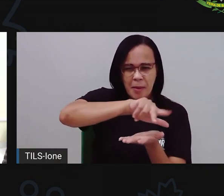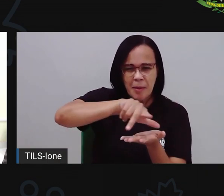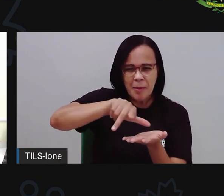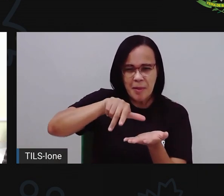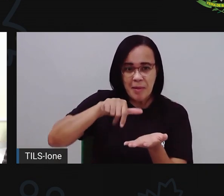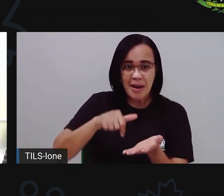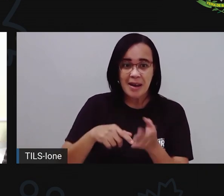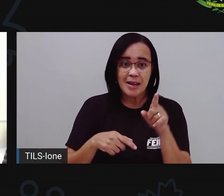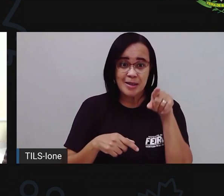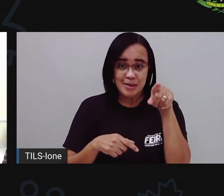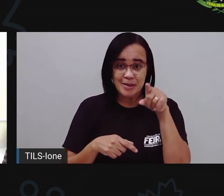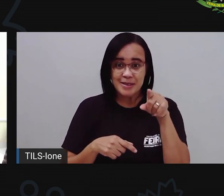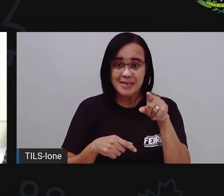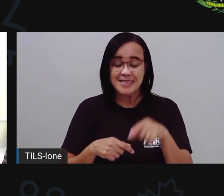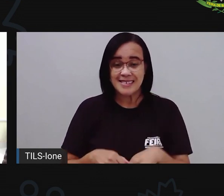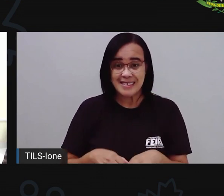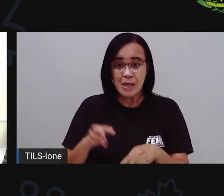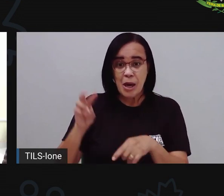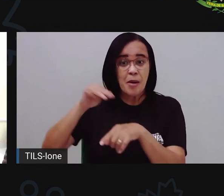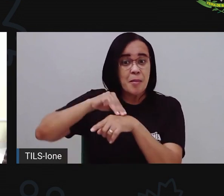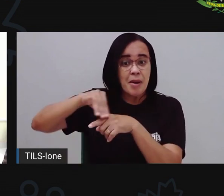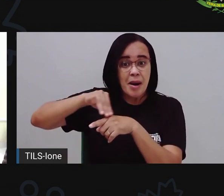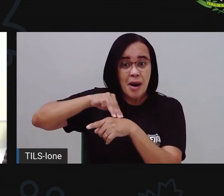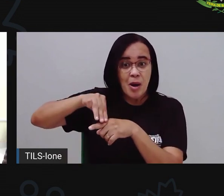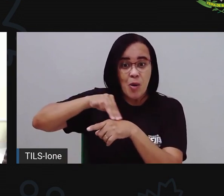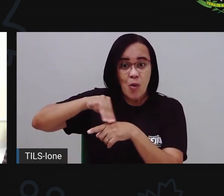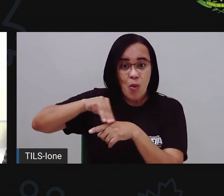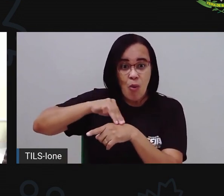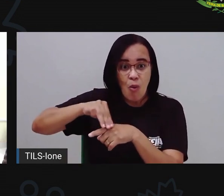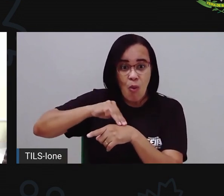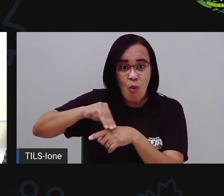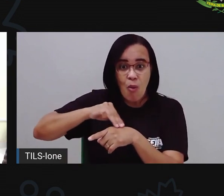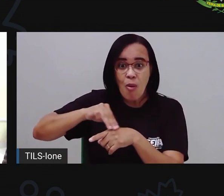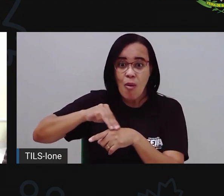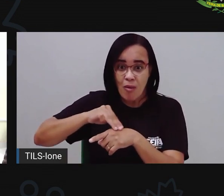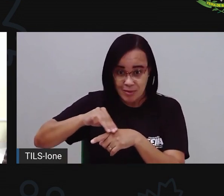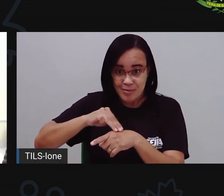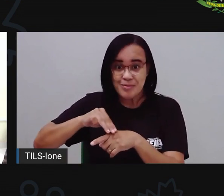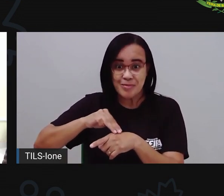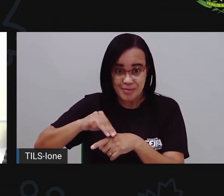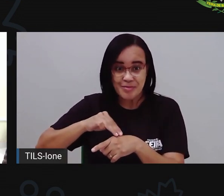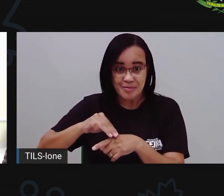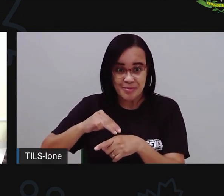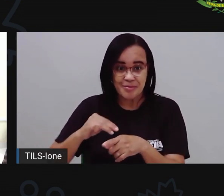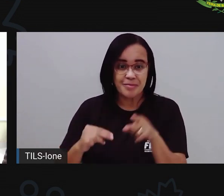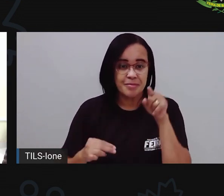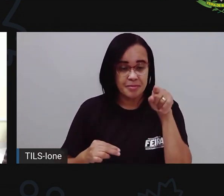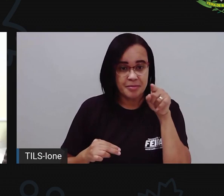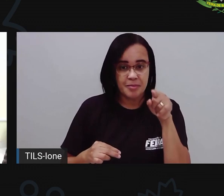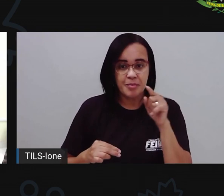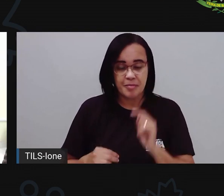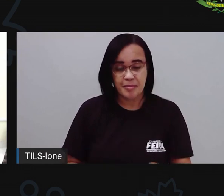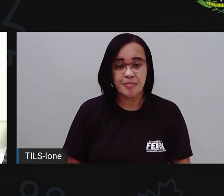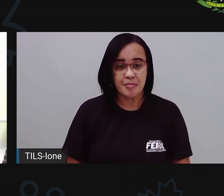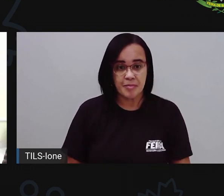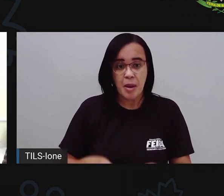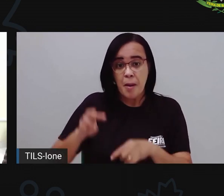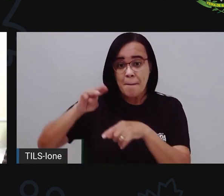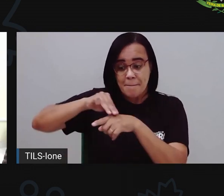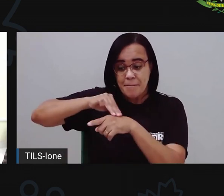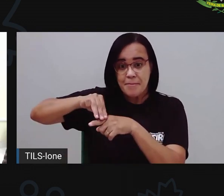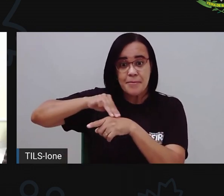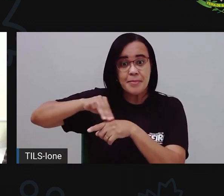o marrom, ó. A luz tá deixando bem parecido, marrom com lilás. Mas aqui ao vivo tá bem diferente. Aqui tá o marrom, ó.